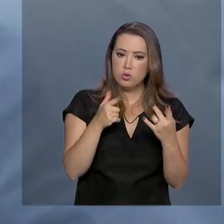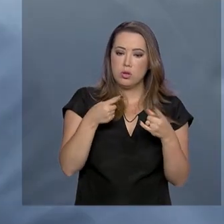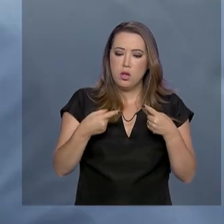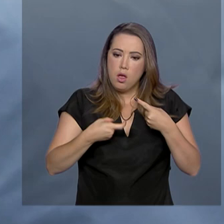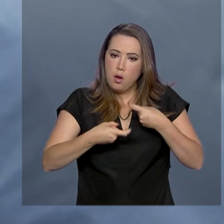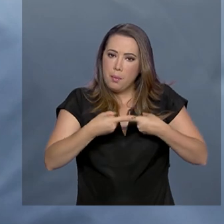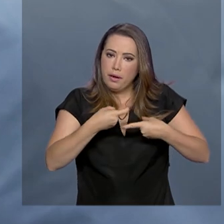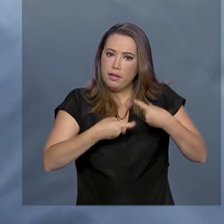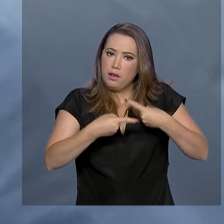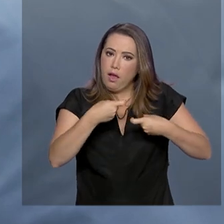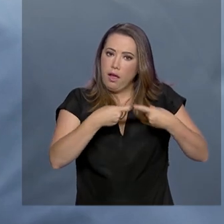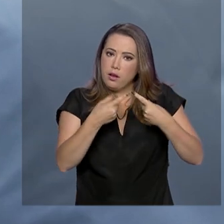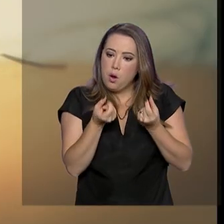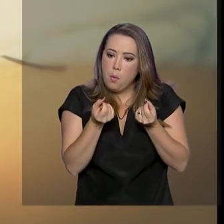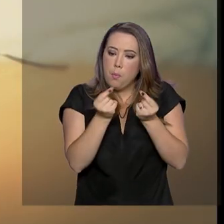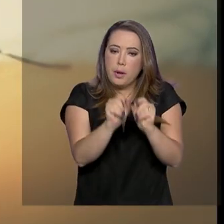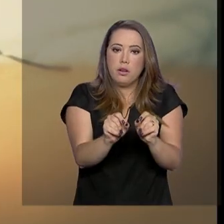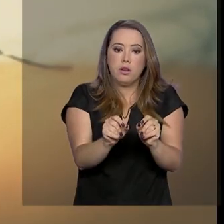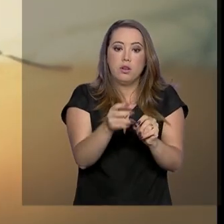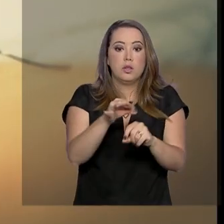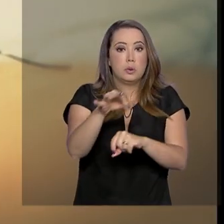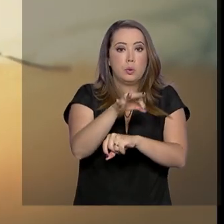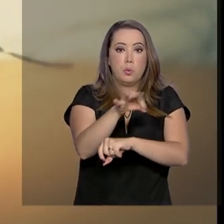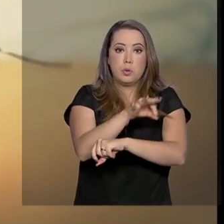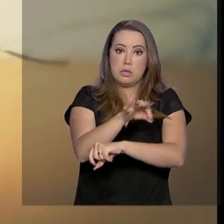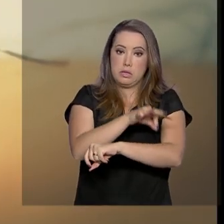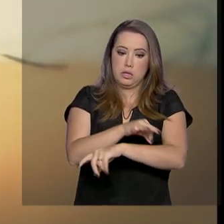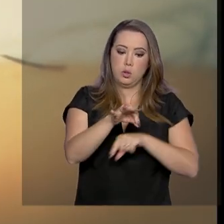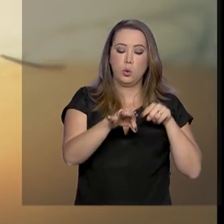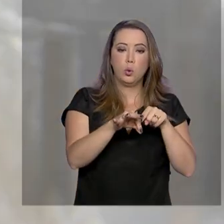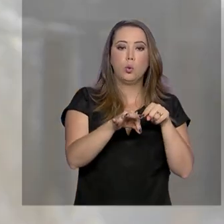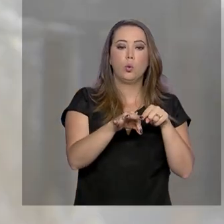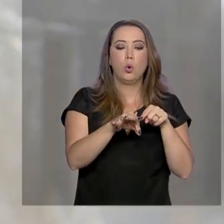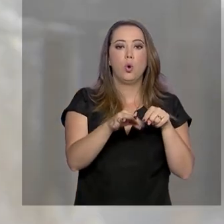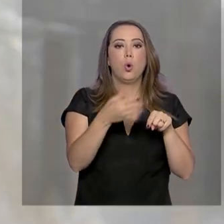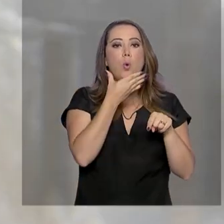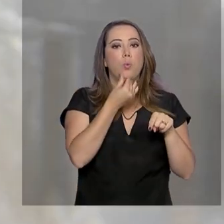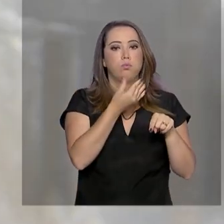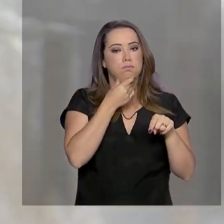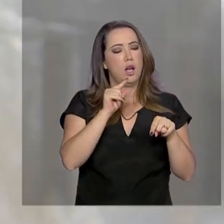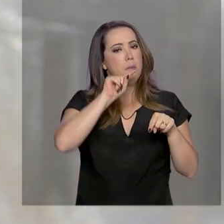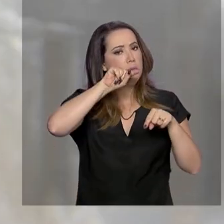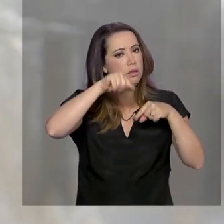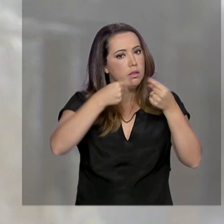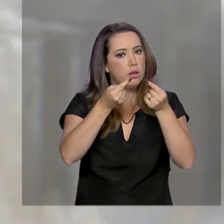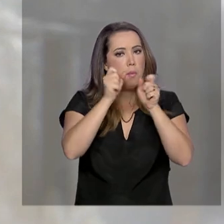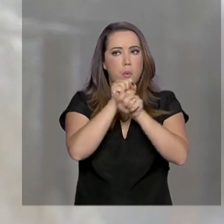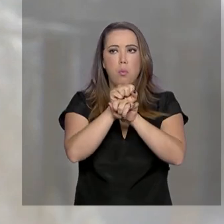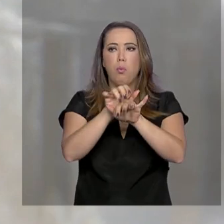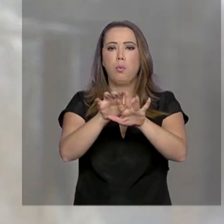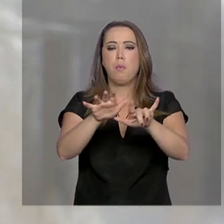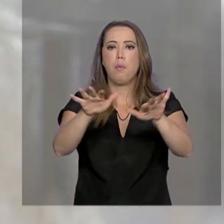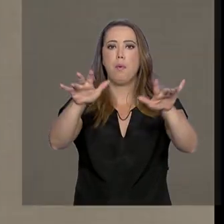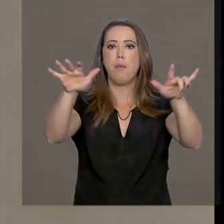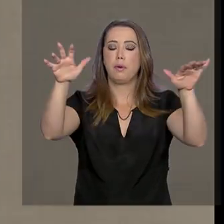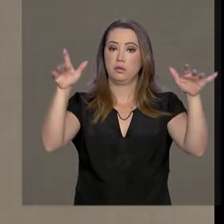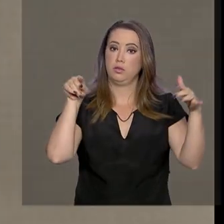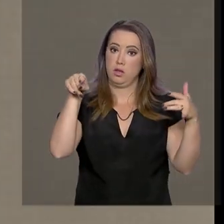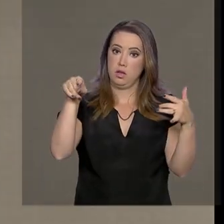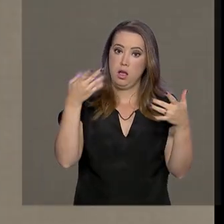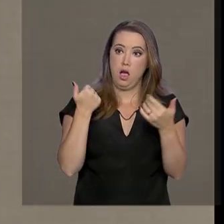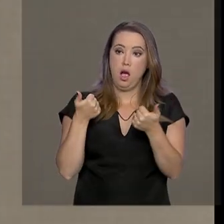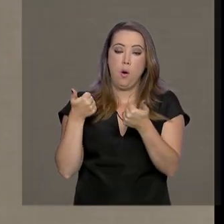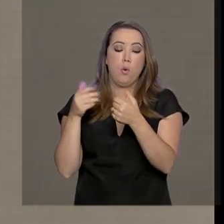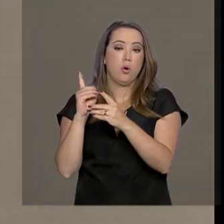Volbachia é introduzida nos Aedes aegypti machos, que posteriormente são soltos na natureza. Ao